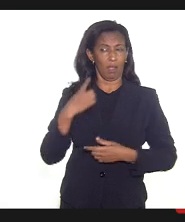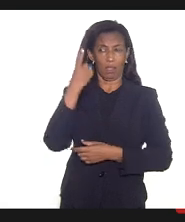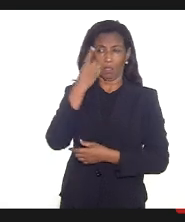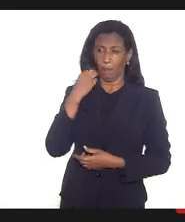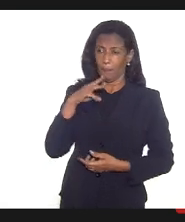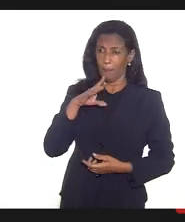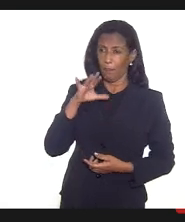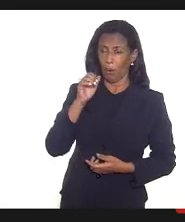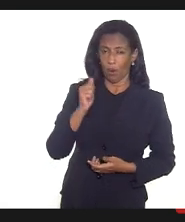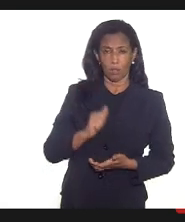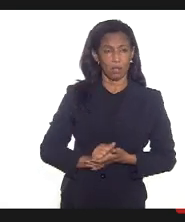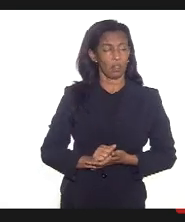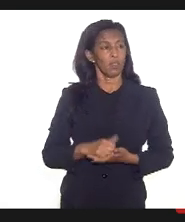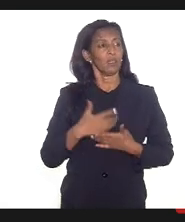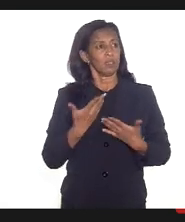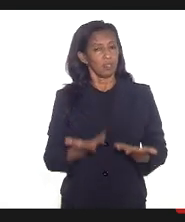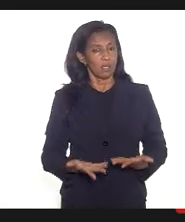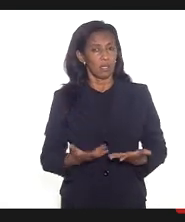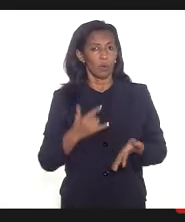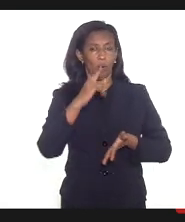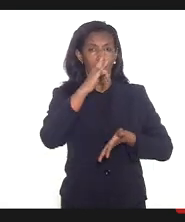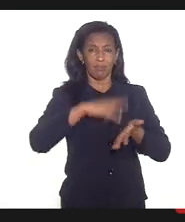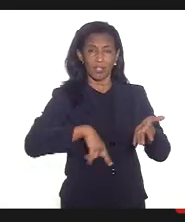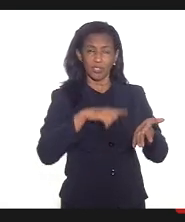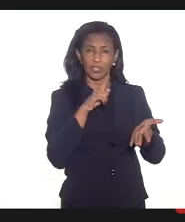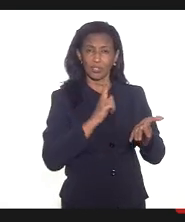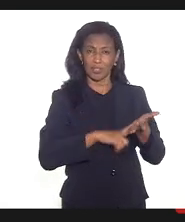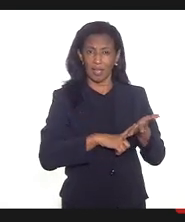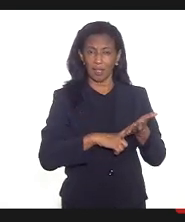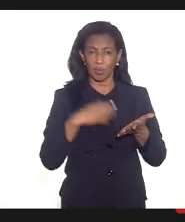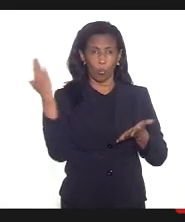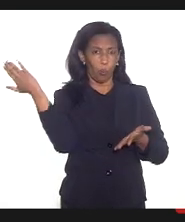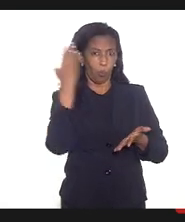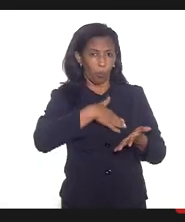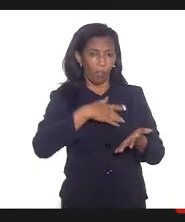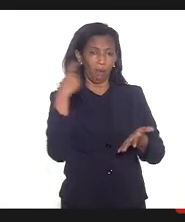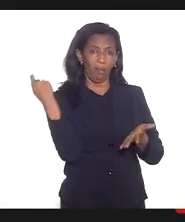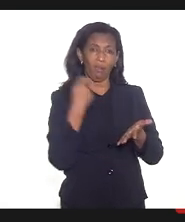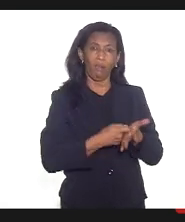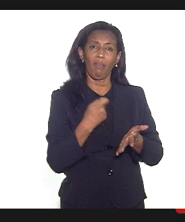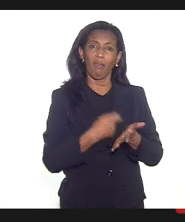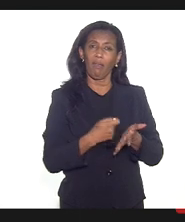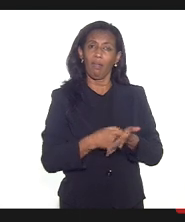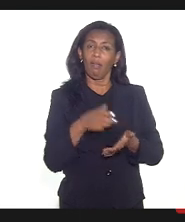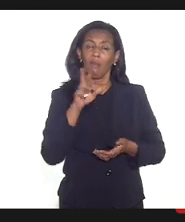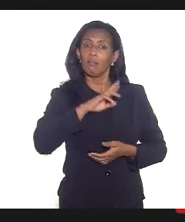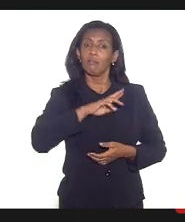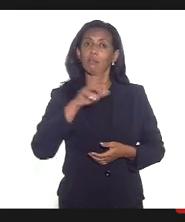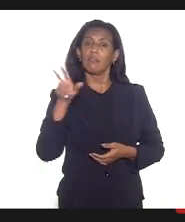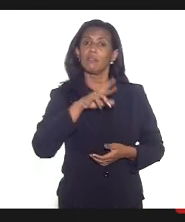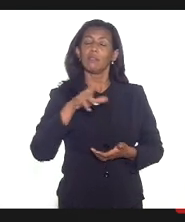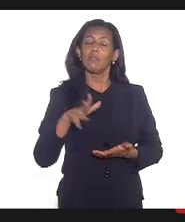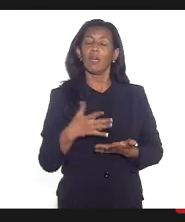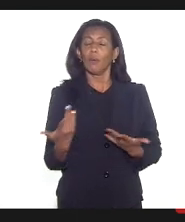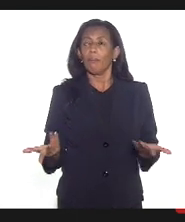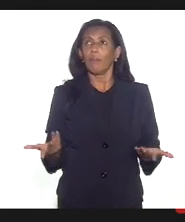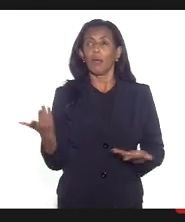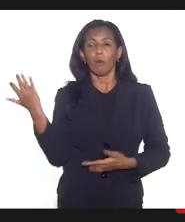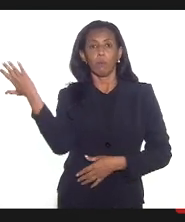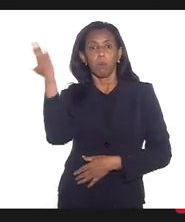que o atestado está sendo exigido não para questões da